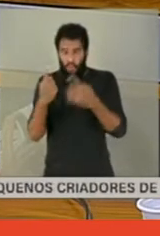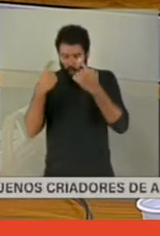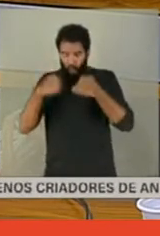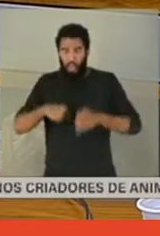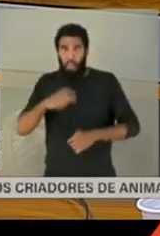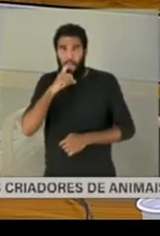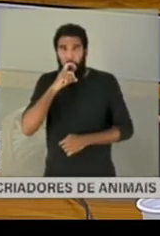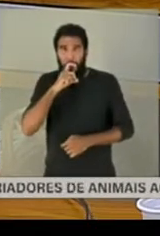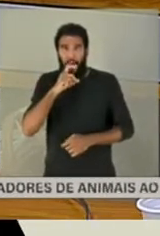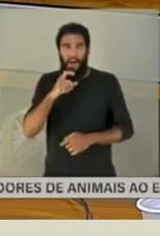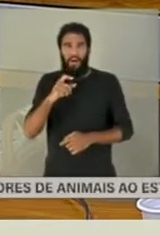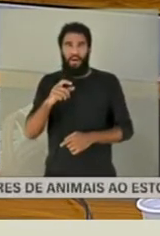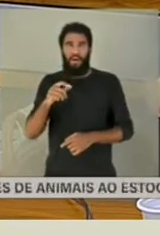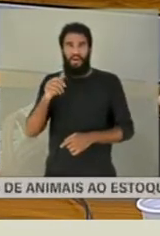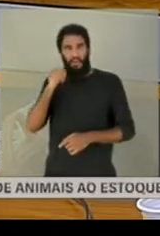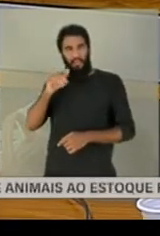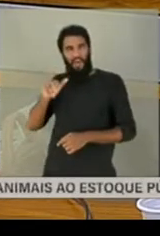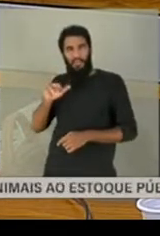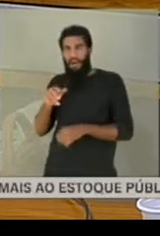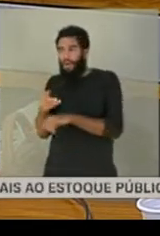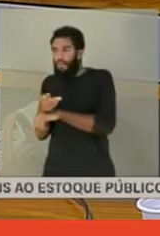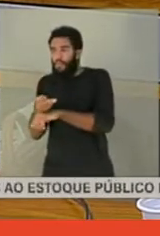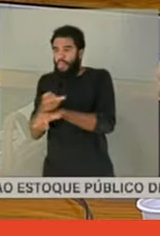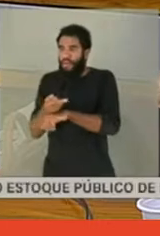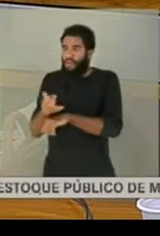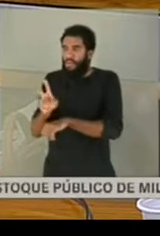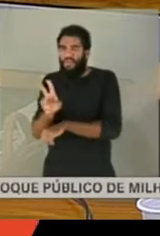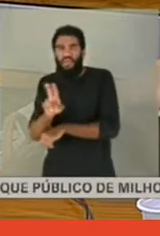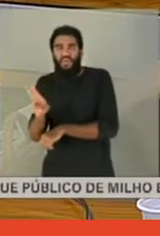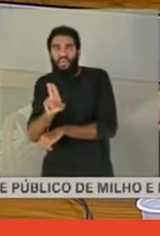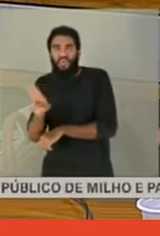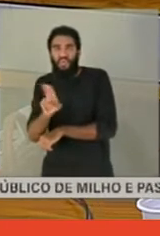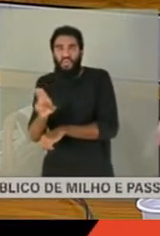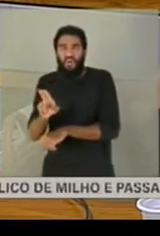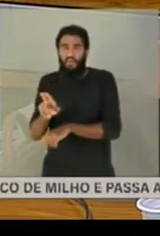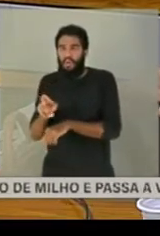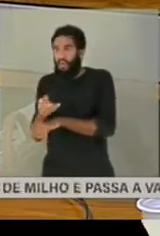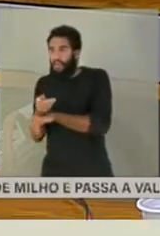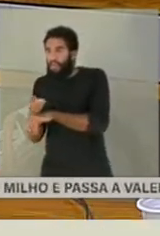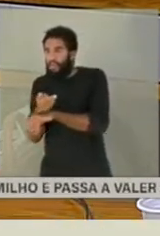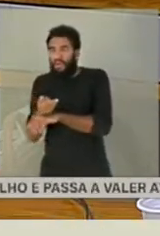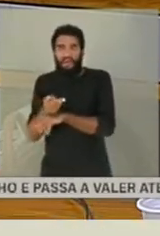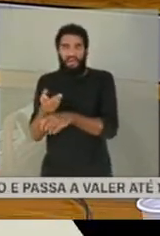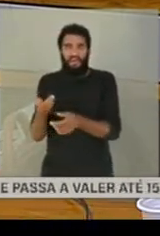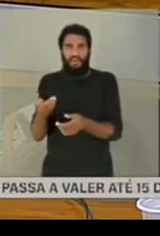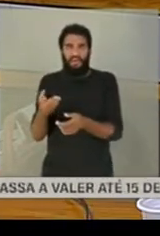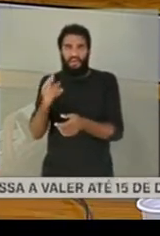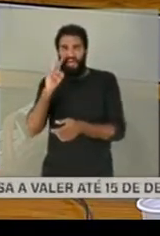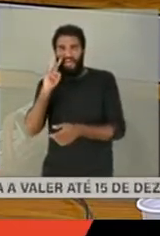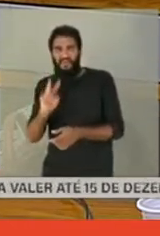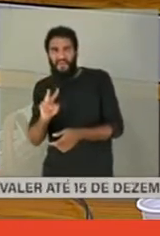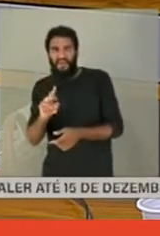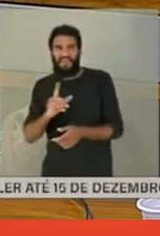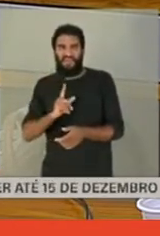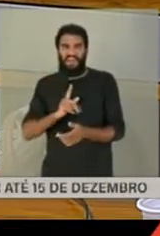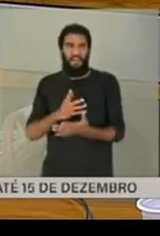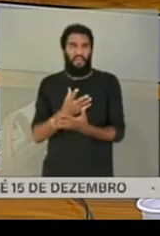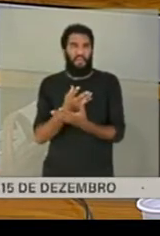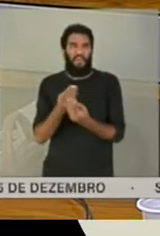E ela saiu procurando o nome dele e ficou procurando, via que tinha sacos maiores, menores.